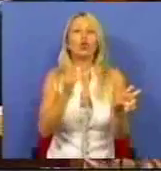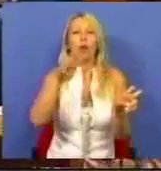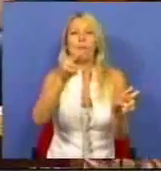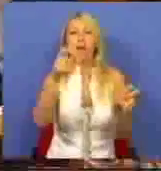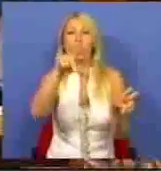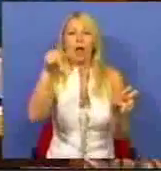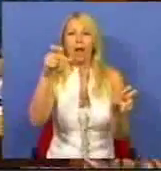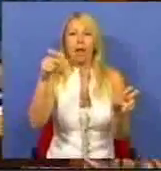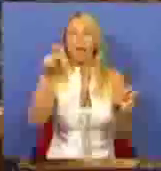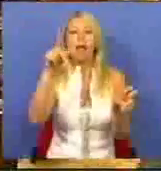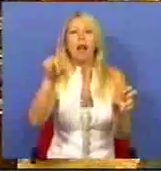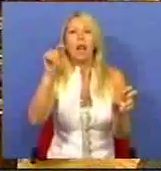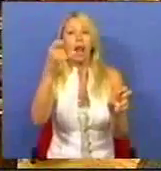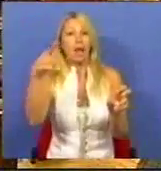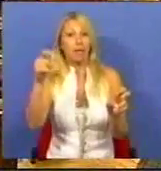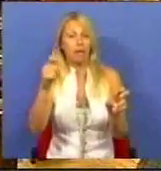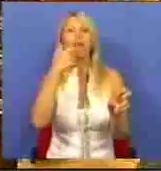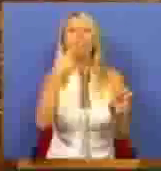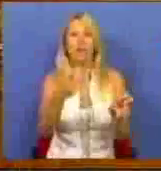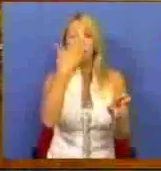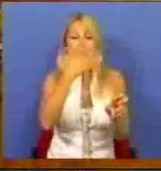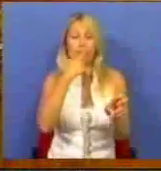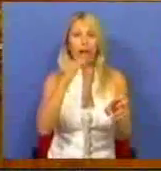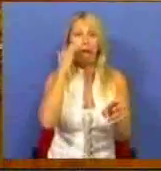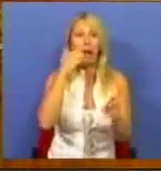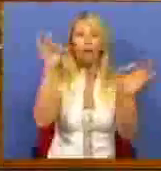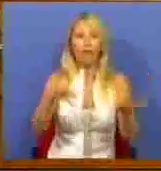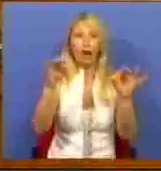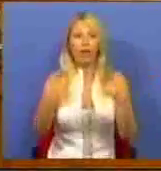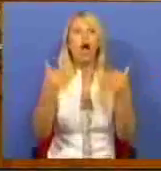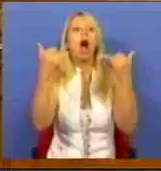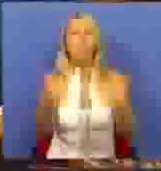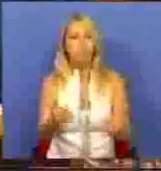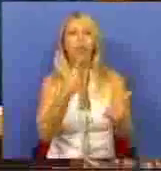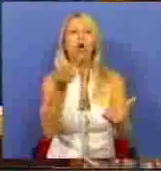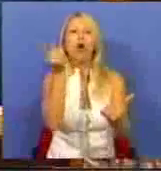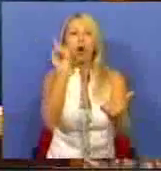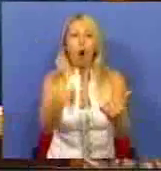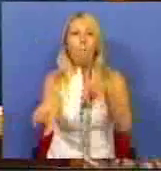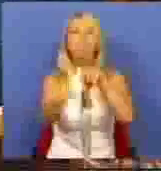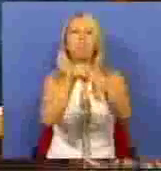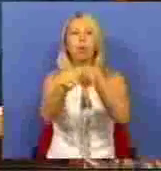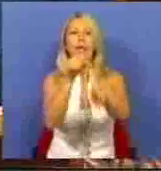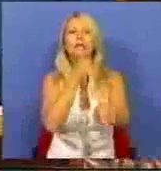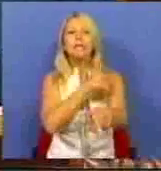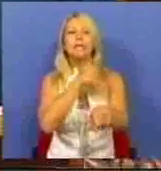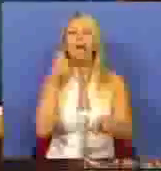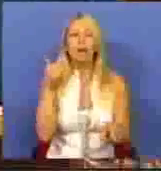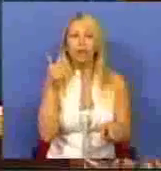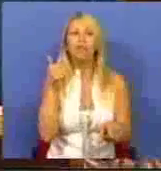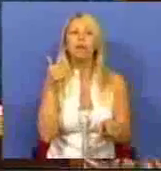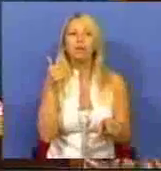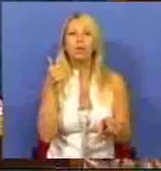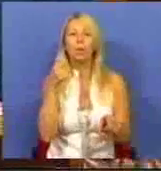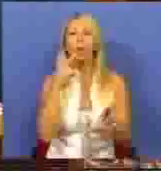passada à crise regressaríamos como fatalidade inelutável do destino à política de sacrifícios do